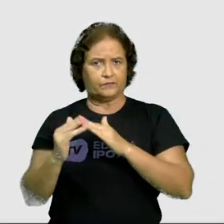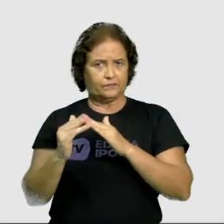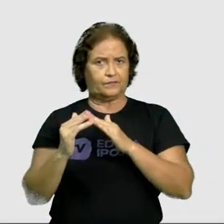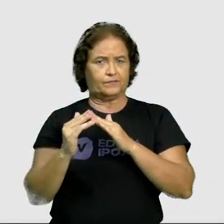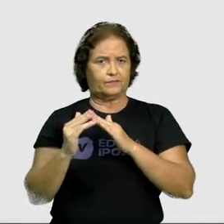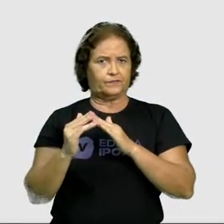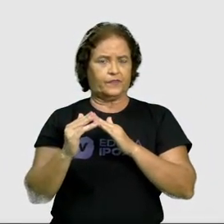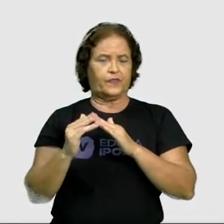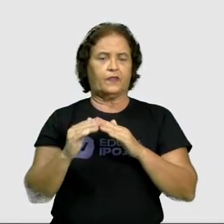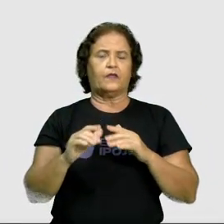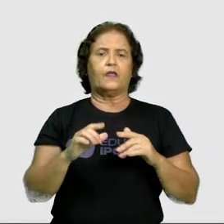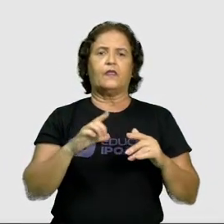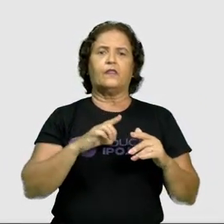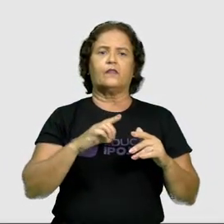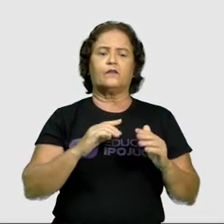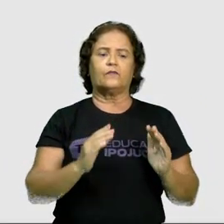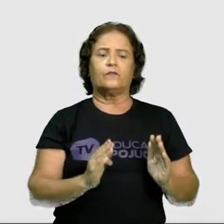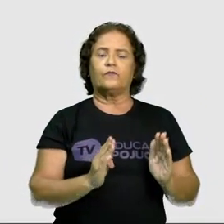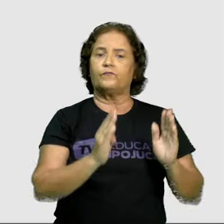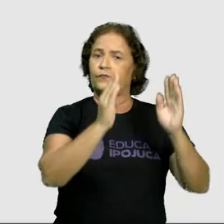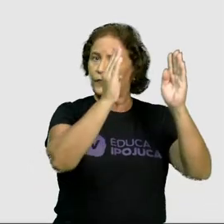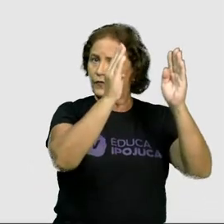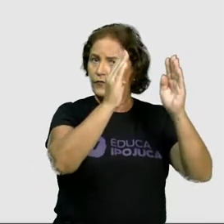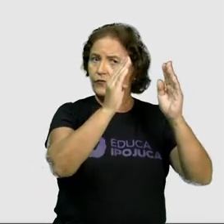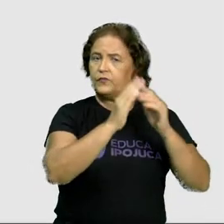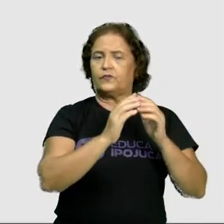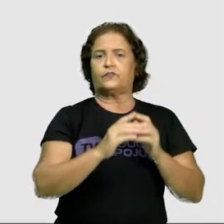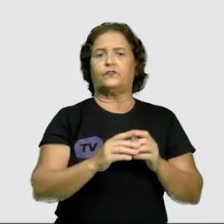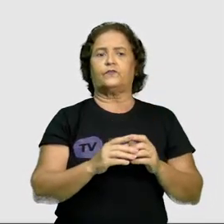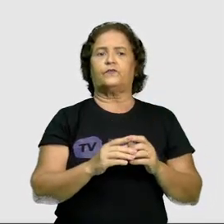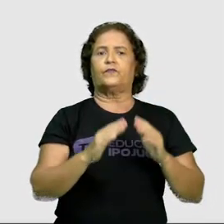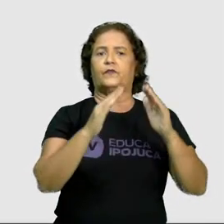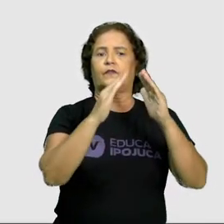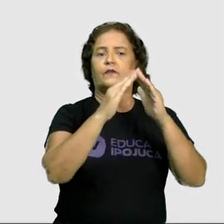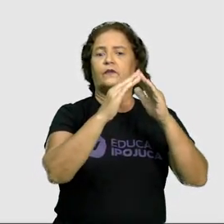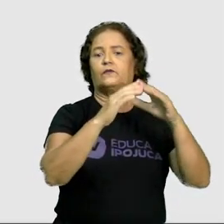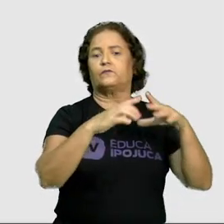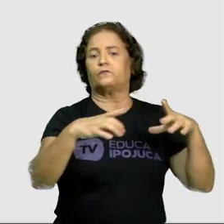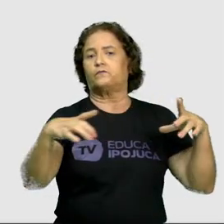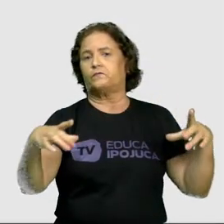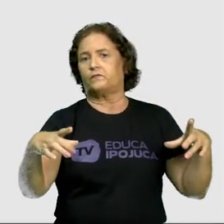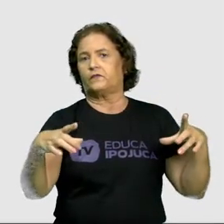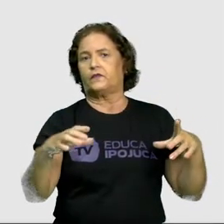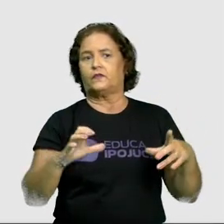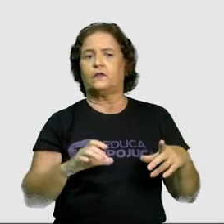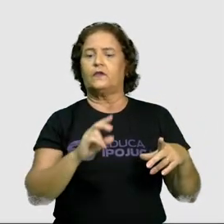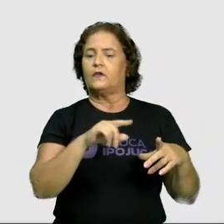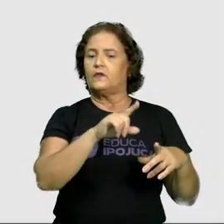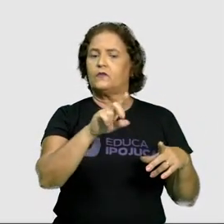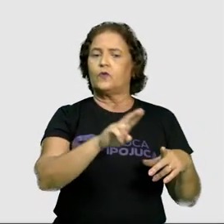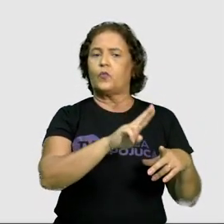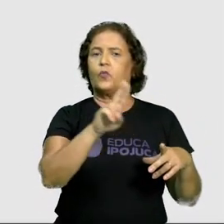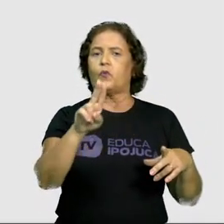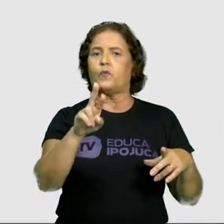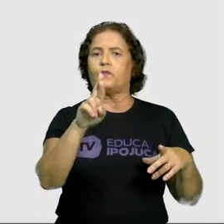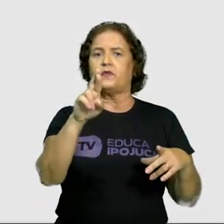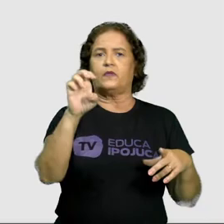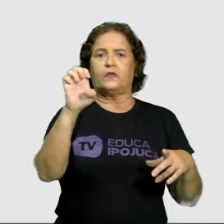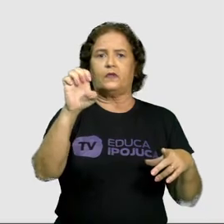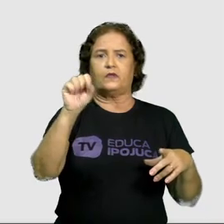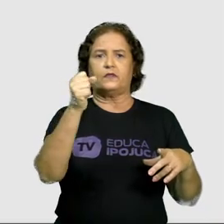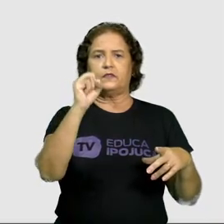as casas, os edifícios, os sobrados, então, são esses os bairros residenciais.